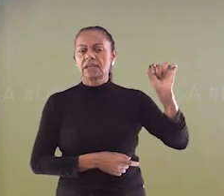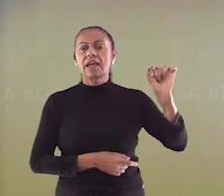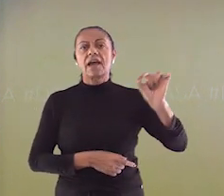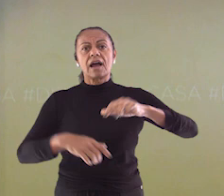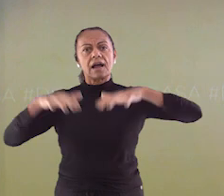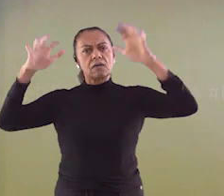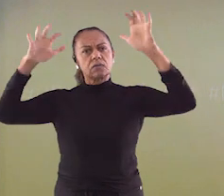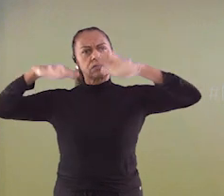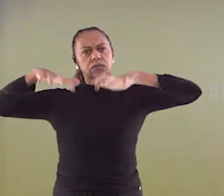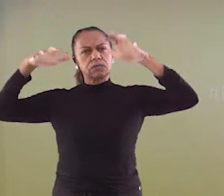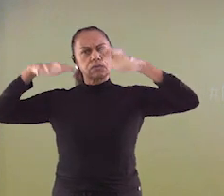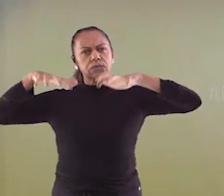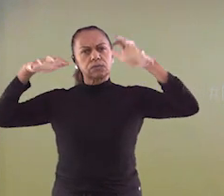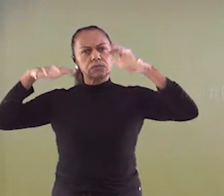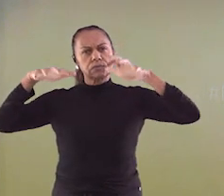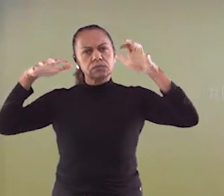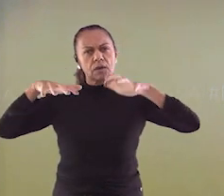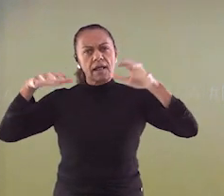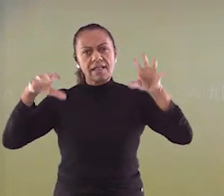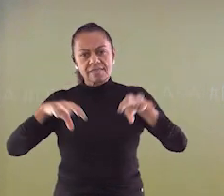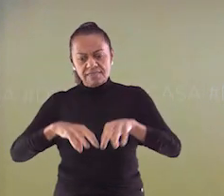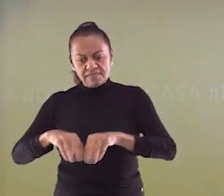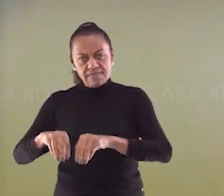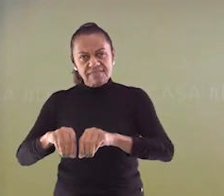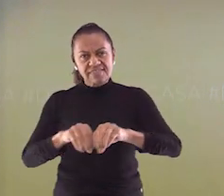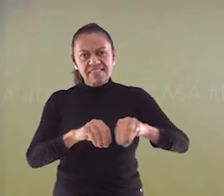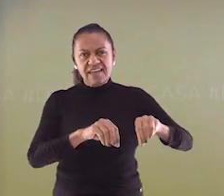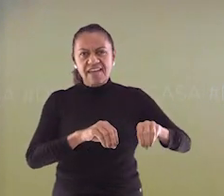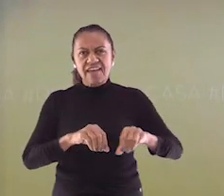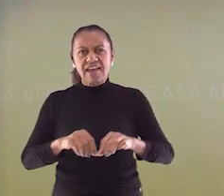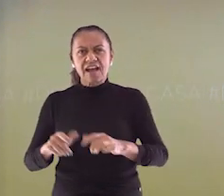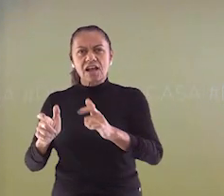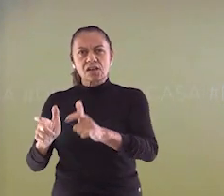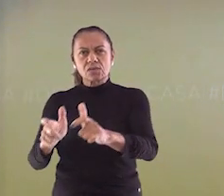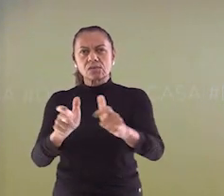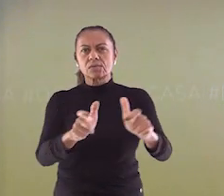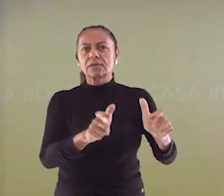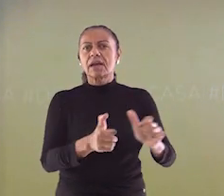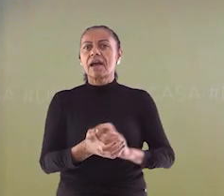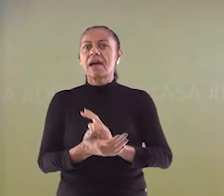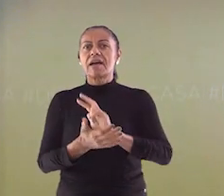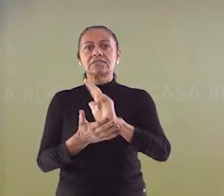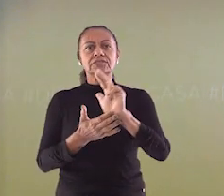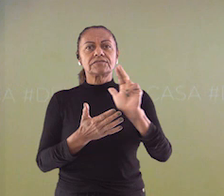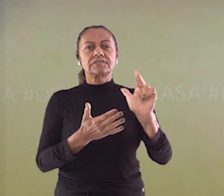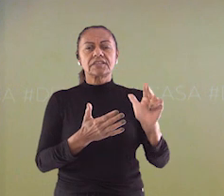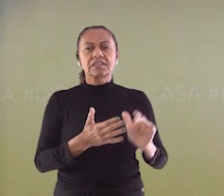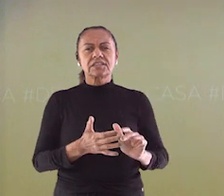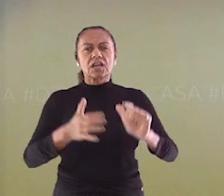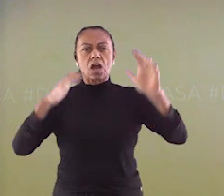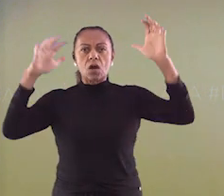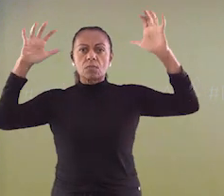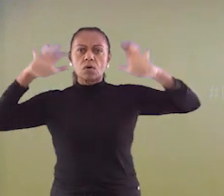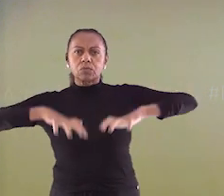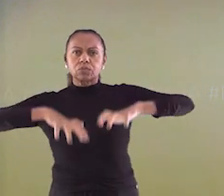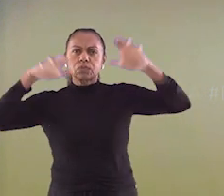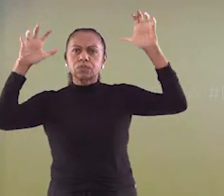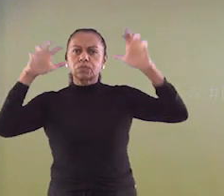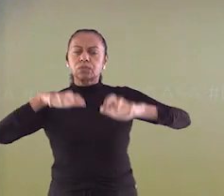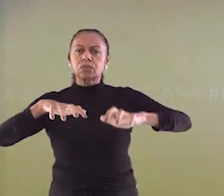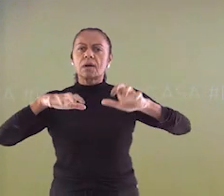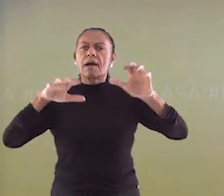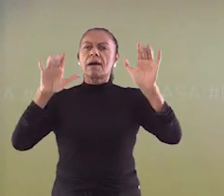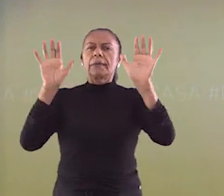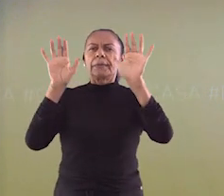condensar na atmosfera. Ocorre em toda a terra e em muitos lugares diferentes. Uma chuva